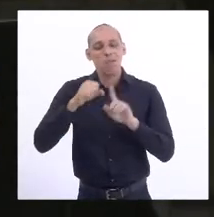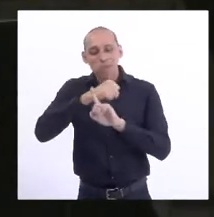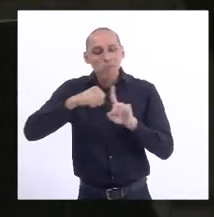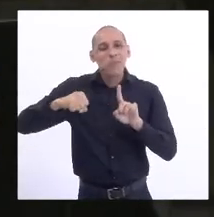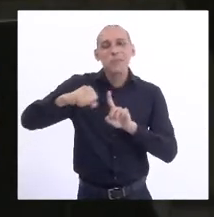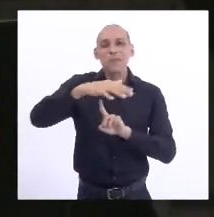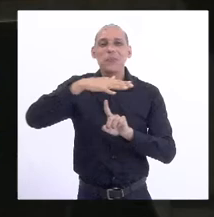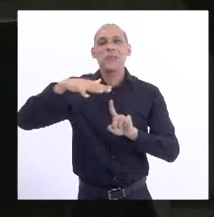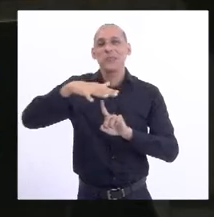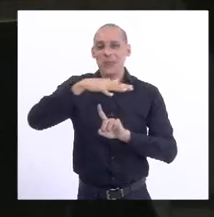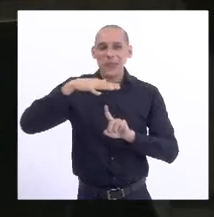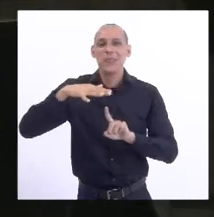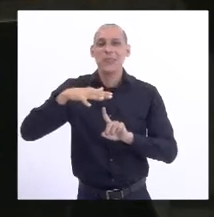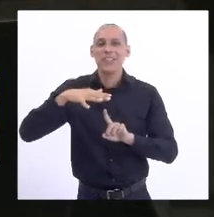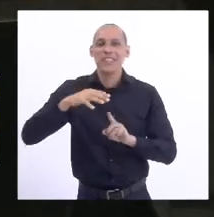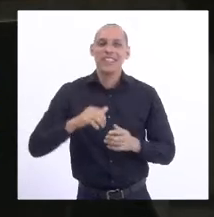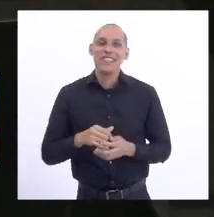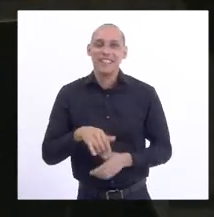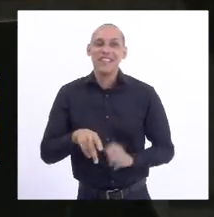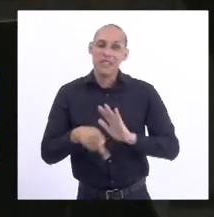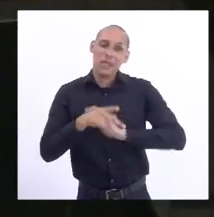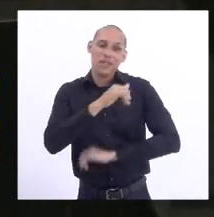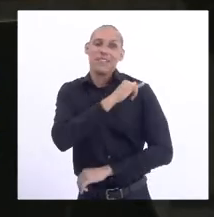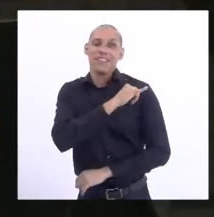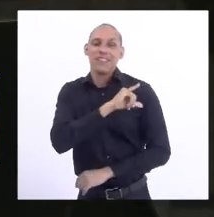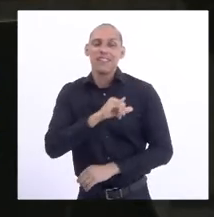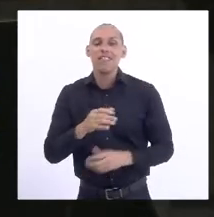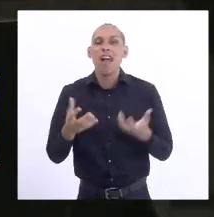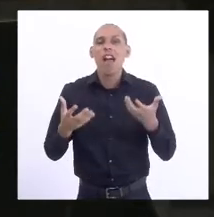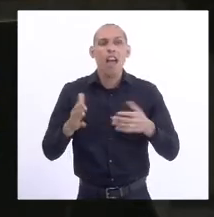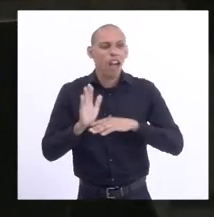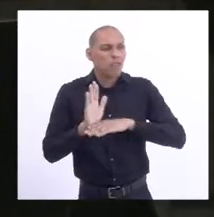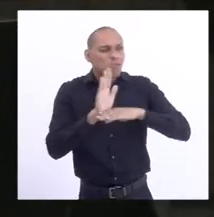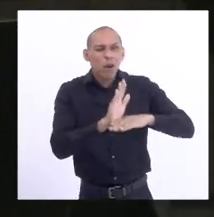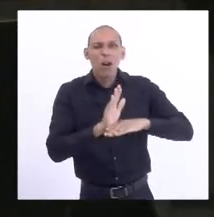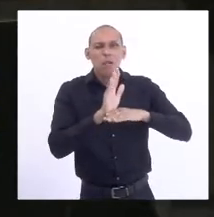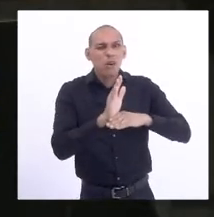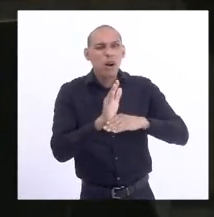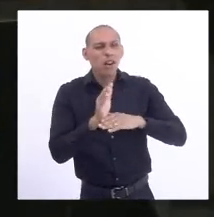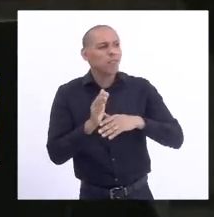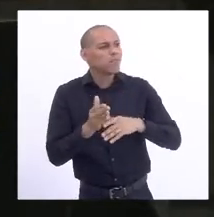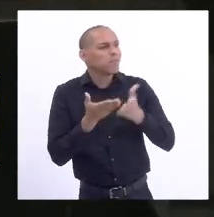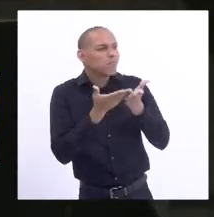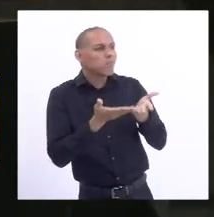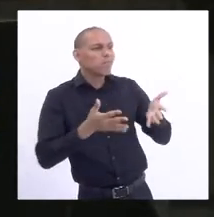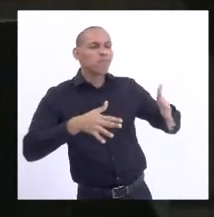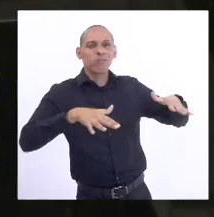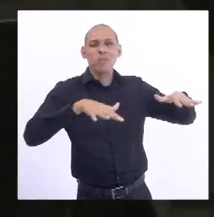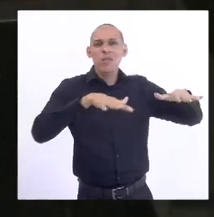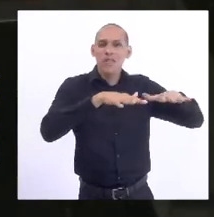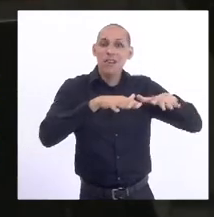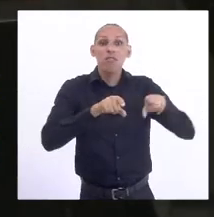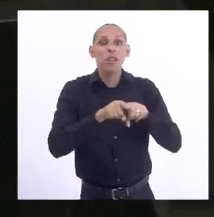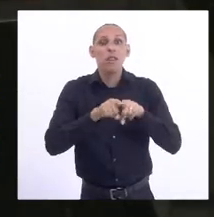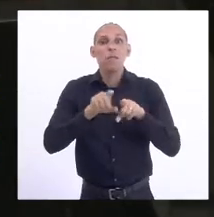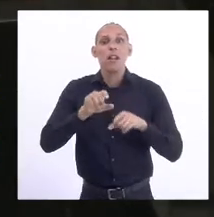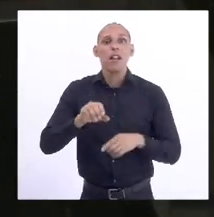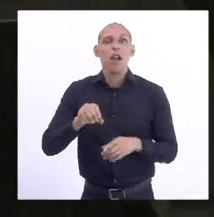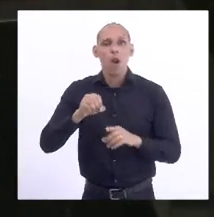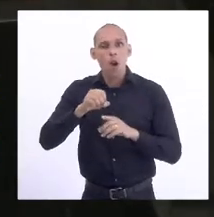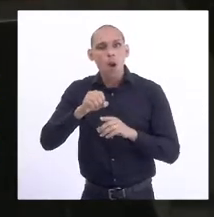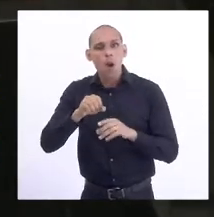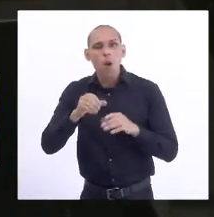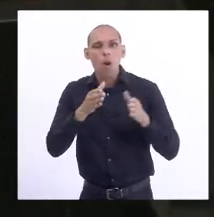fluminense, querendo ajudar o próximo, as organizações sociais também que se